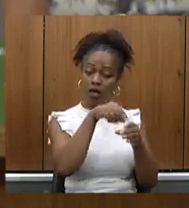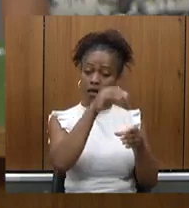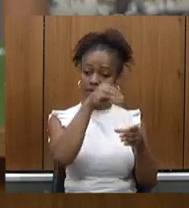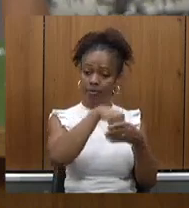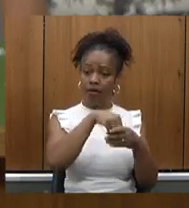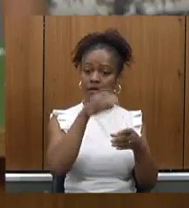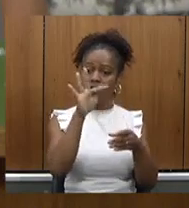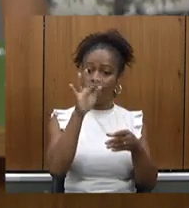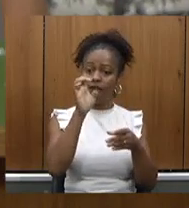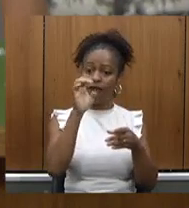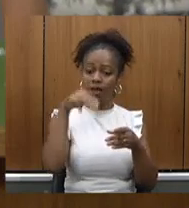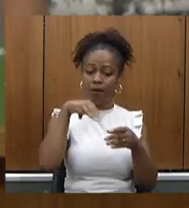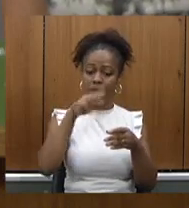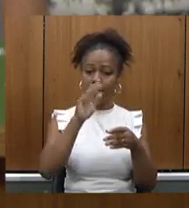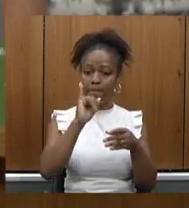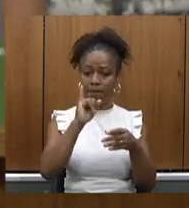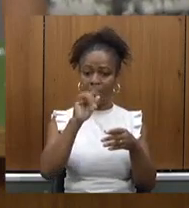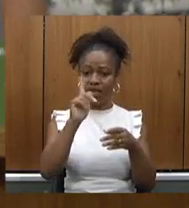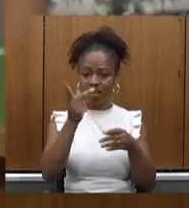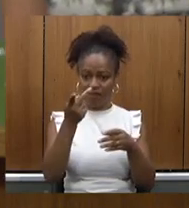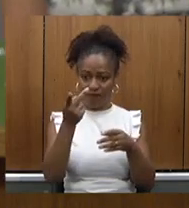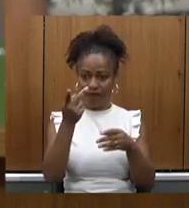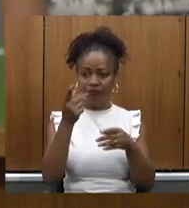FUNED e no Hemominas nas três